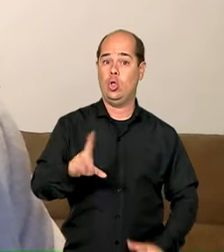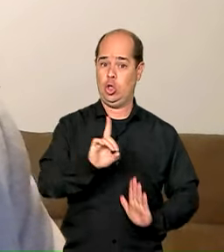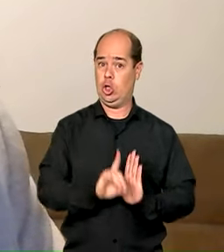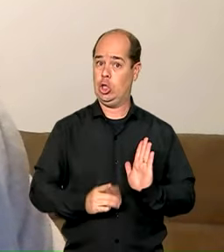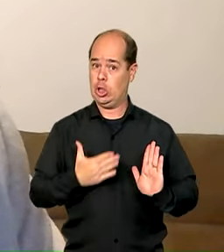responsabilidades.